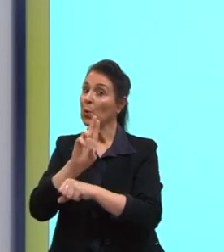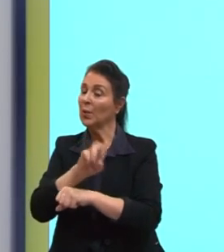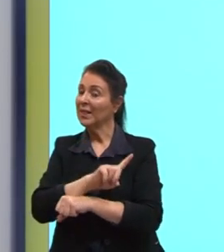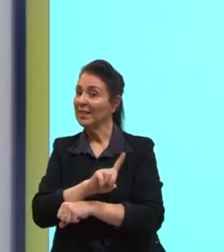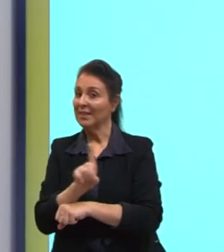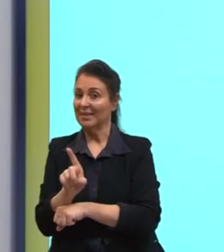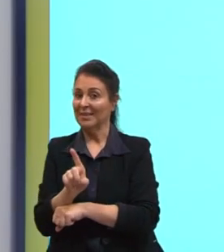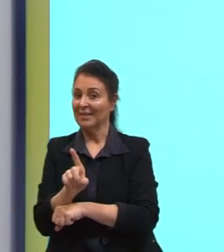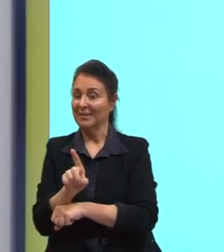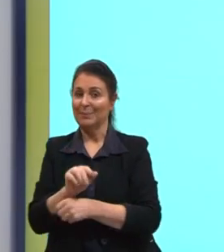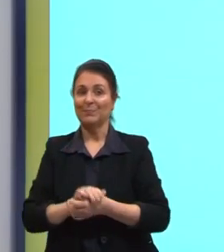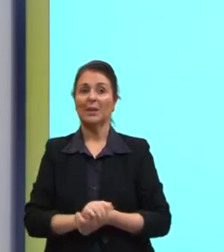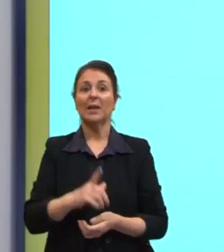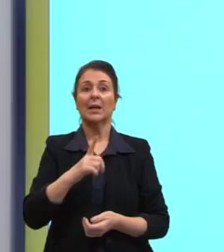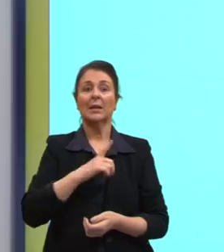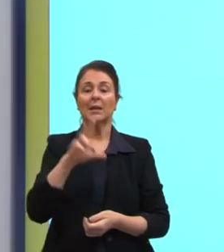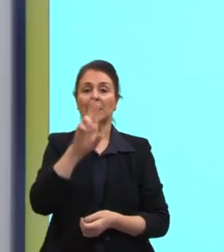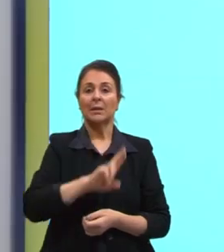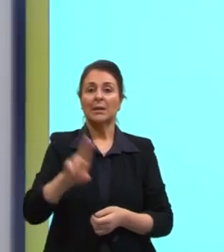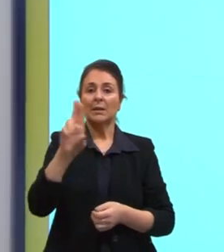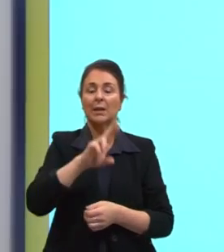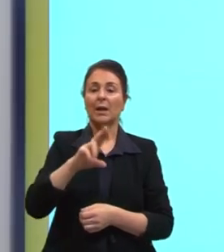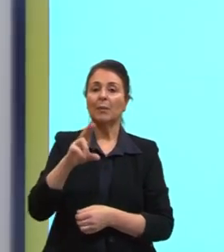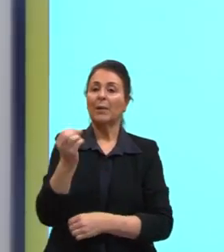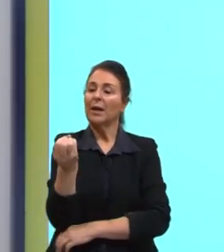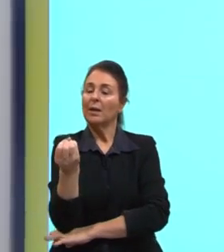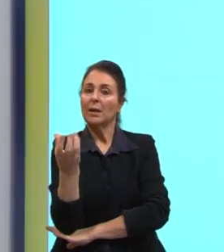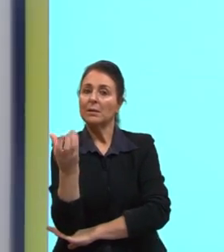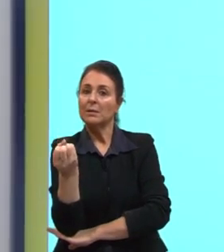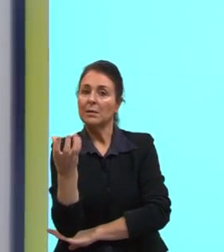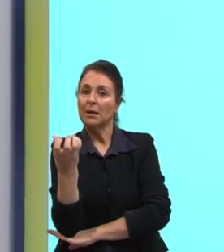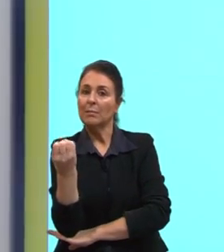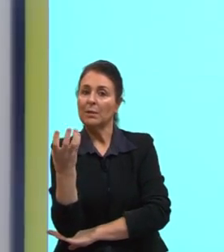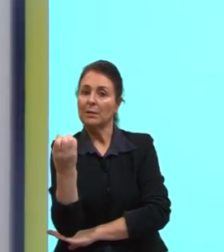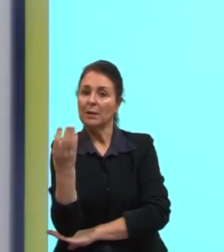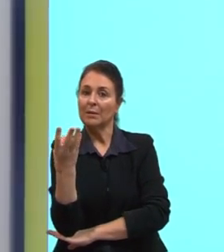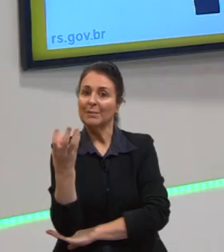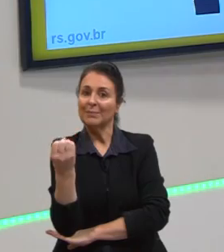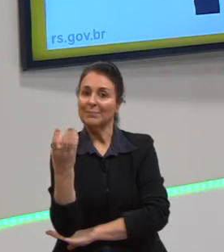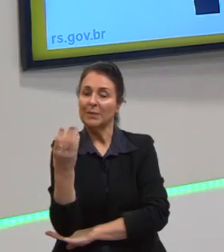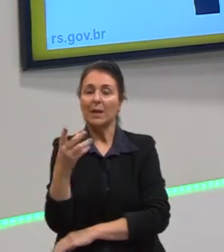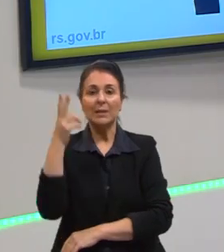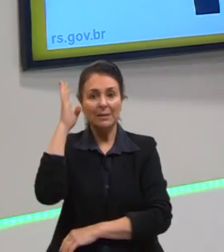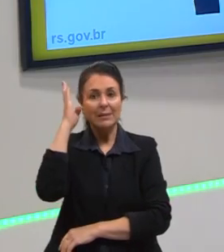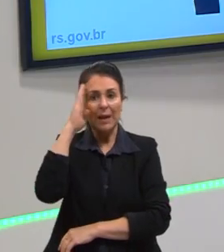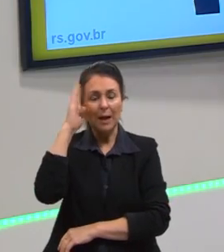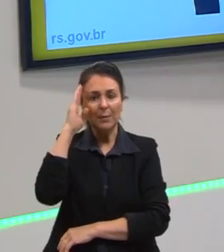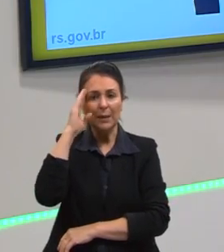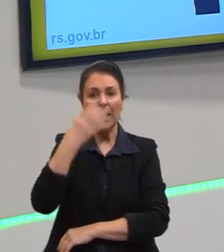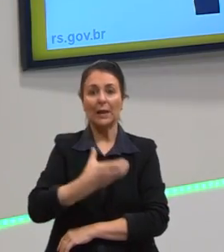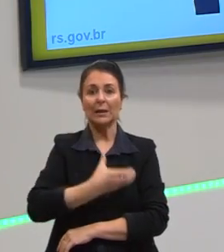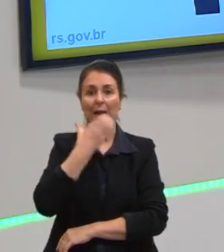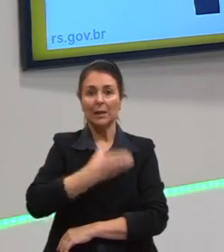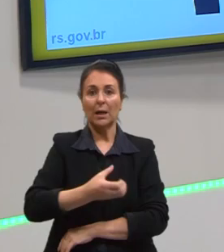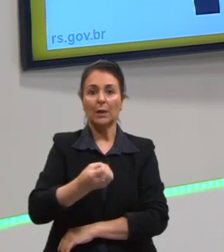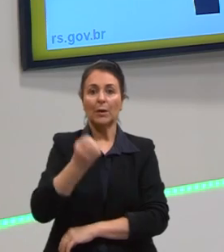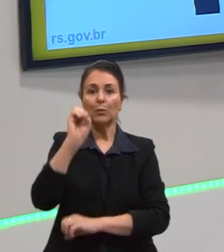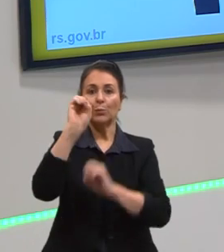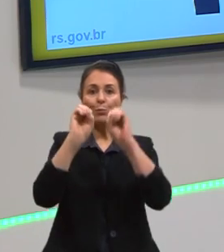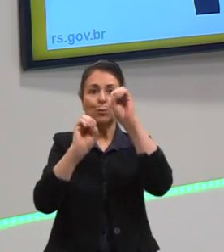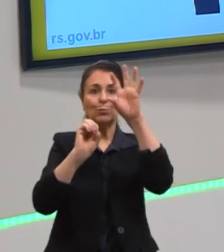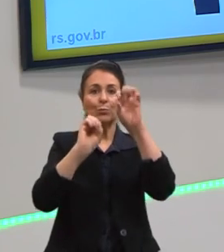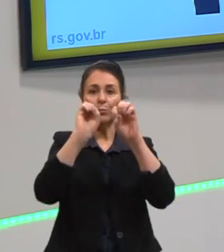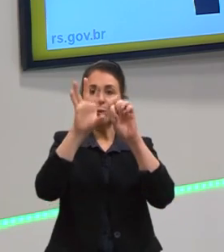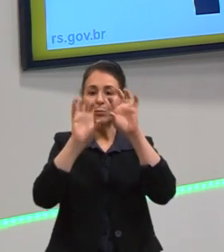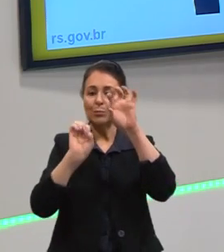Aqui também a gente tem aplicação nas lâmpadas de pisca-pisca de Natal. Não são todas as lâmpadas